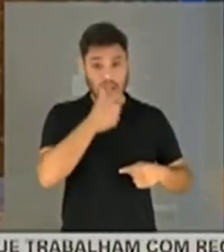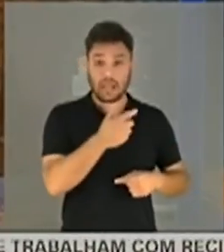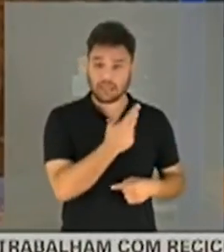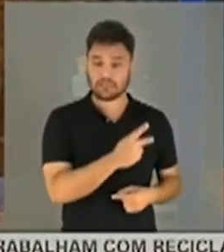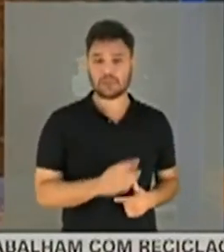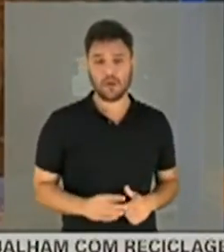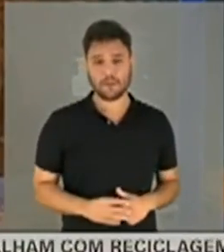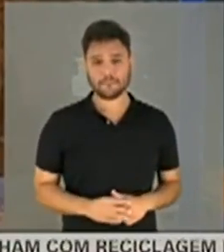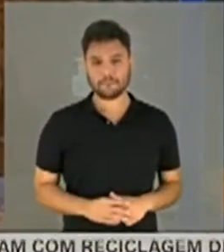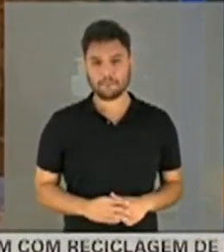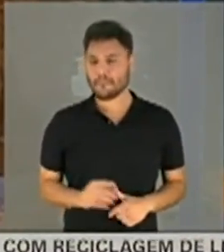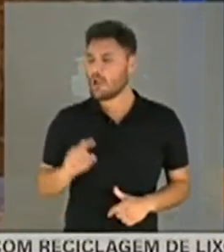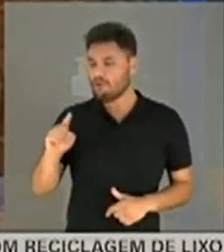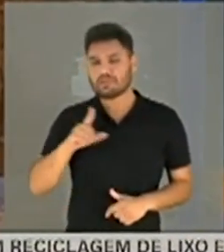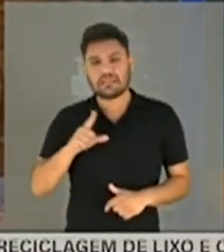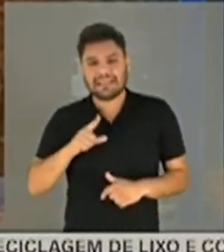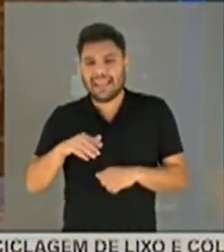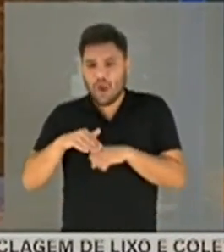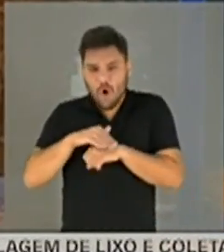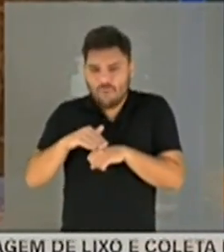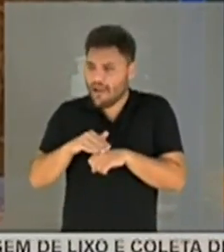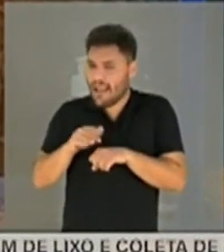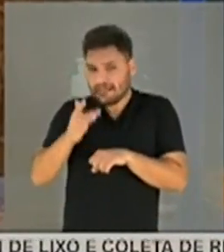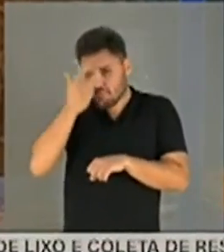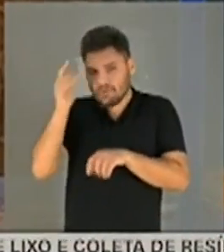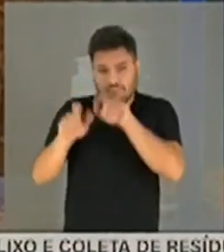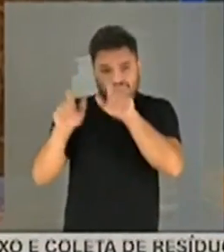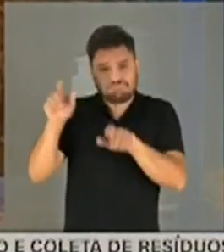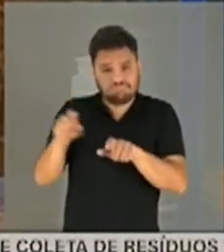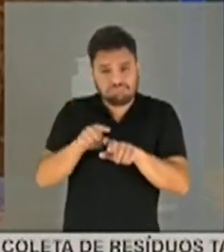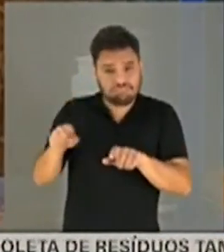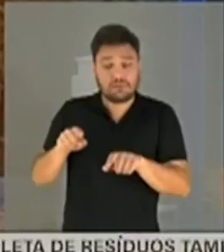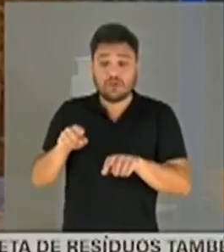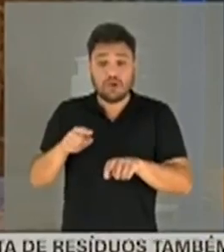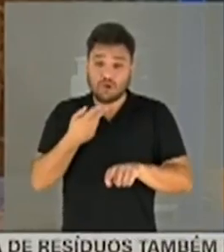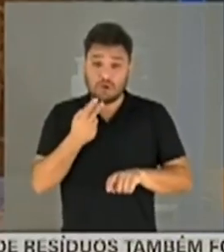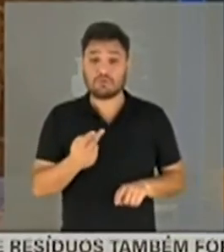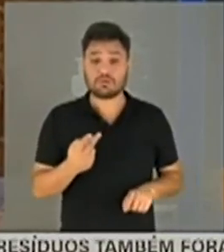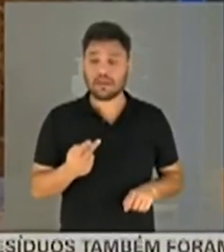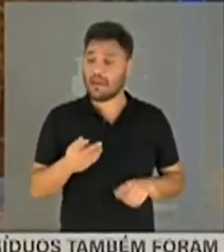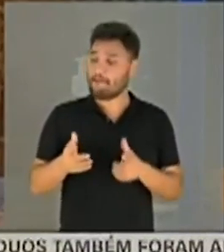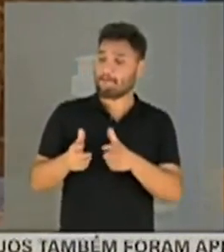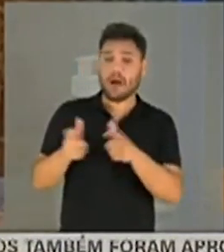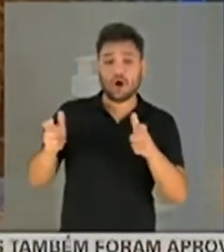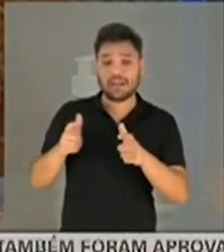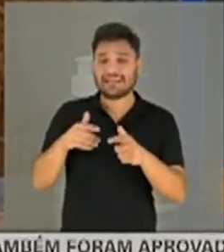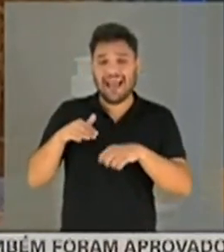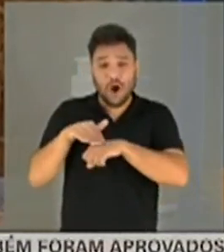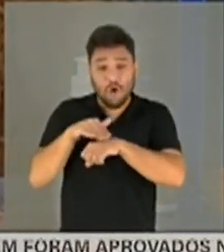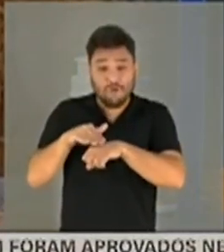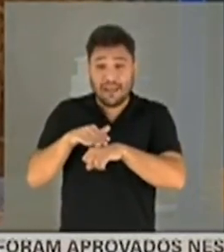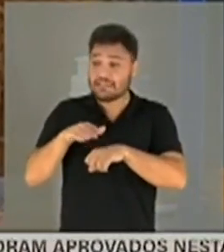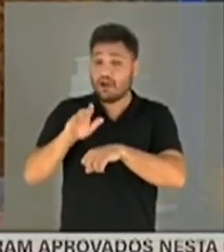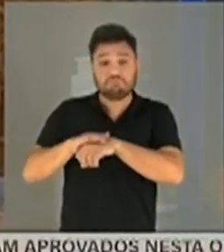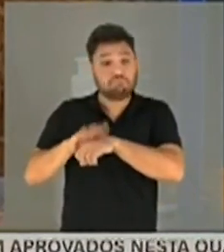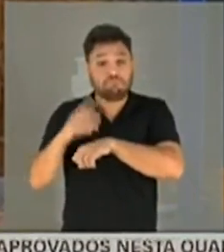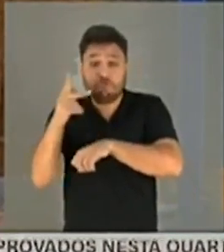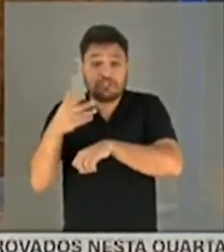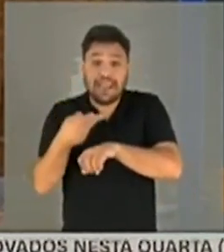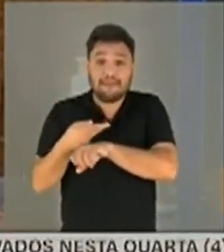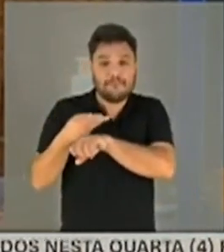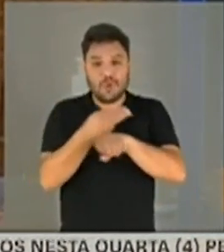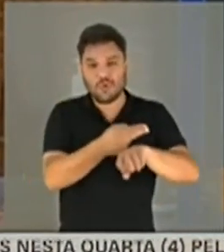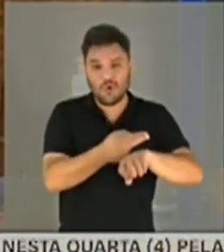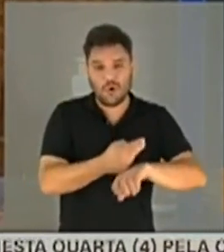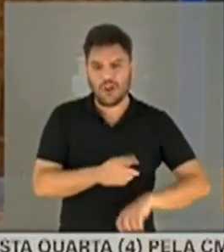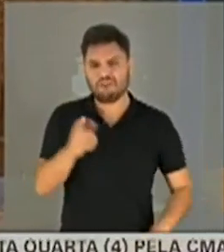O senhor tem conversas com todas essas pessoas, como já mostrei aqui, a maior parte das conversas para a iniciativa sua. E o senhor tem